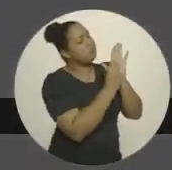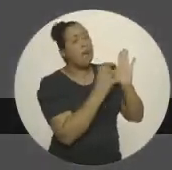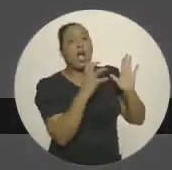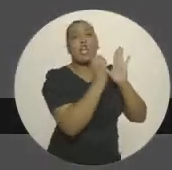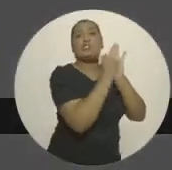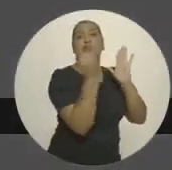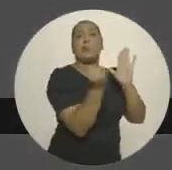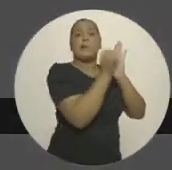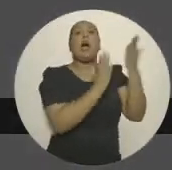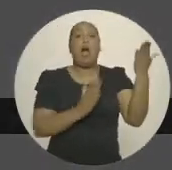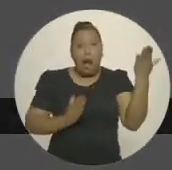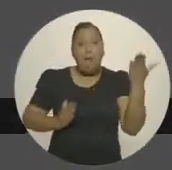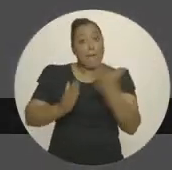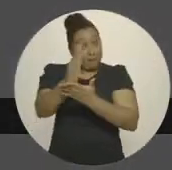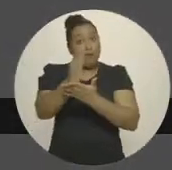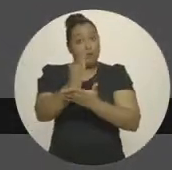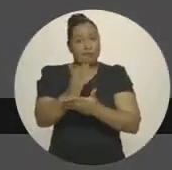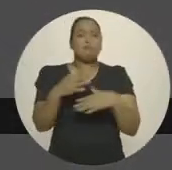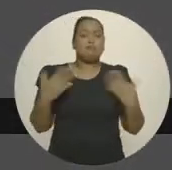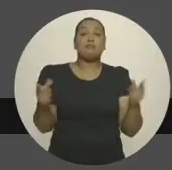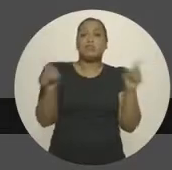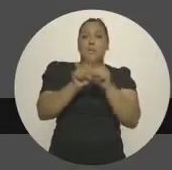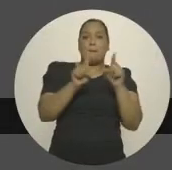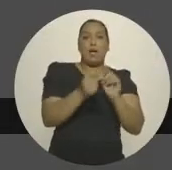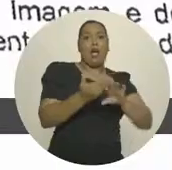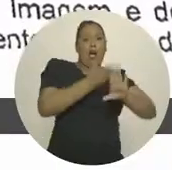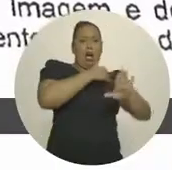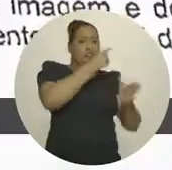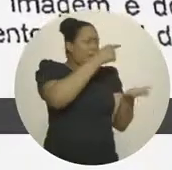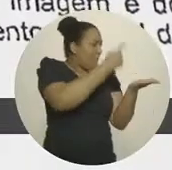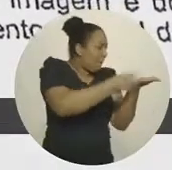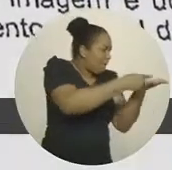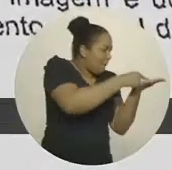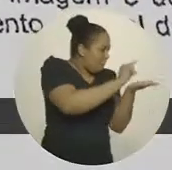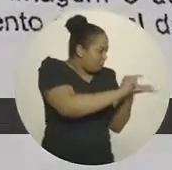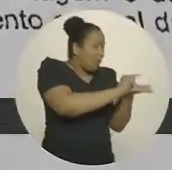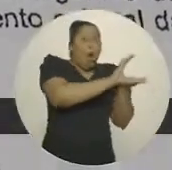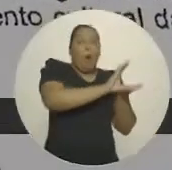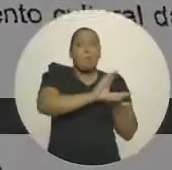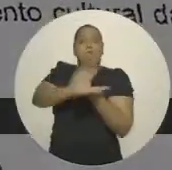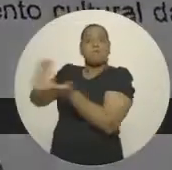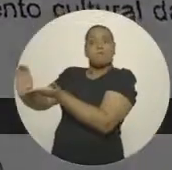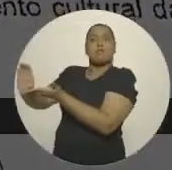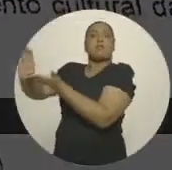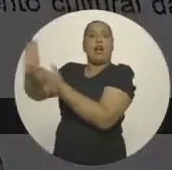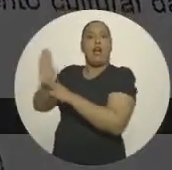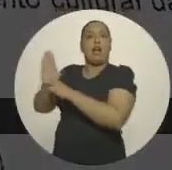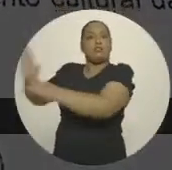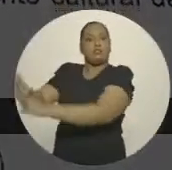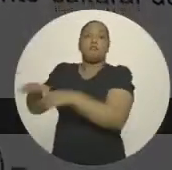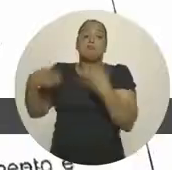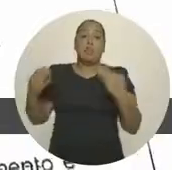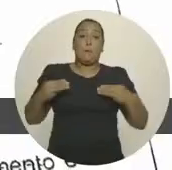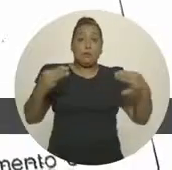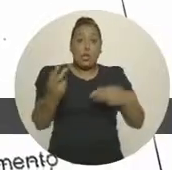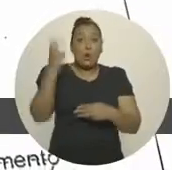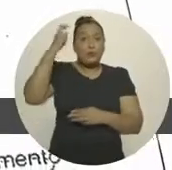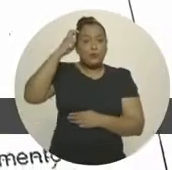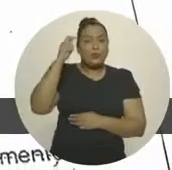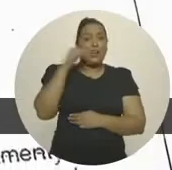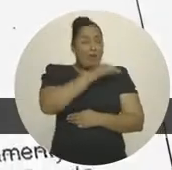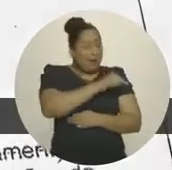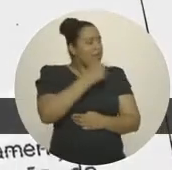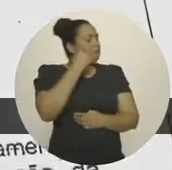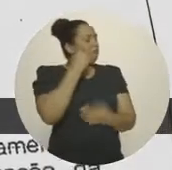contas com registro de aprovado. E mais, foi investido um valor superior ao que estava previsto. Para o